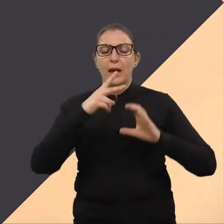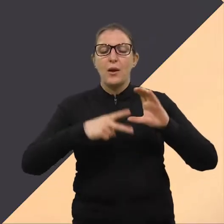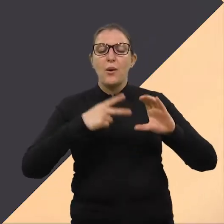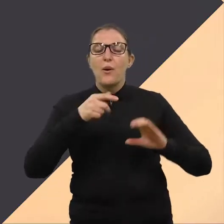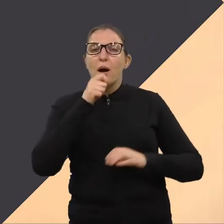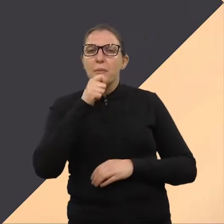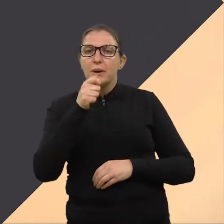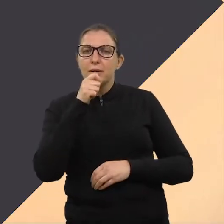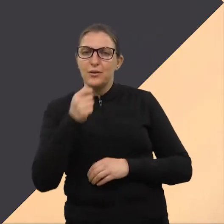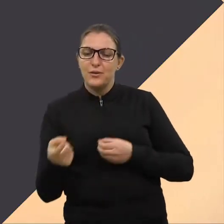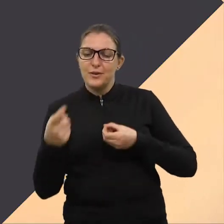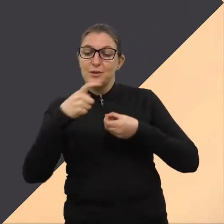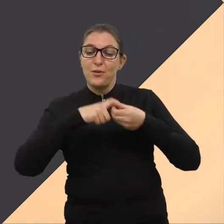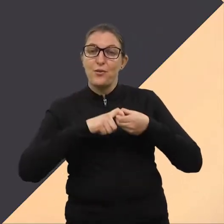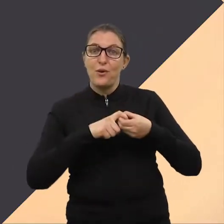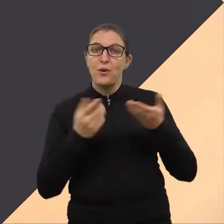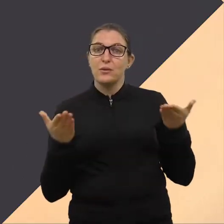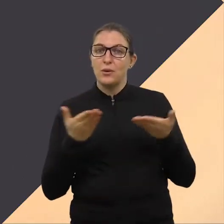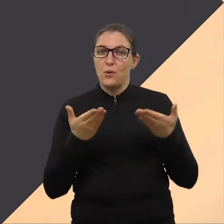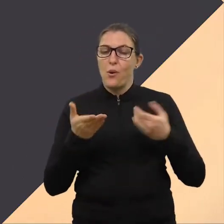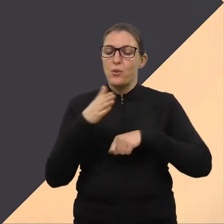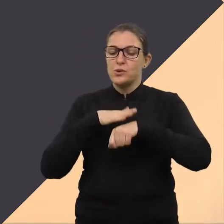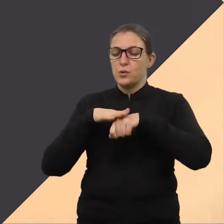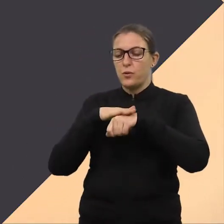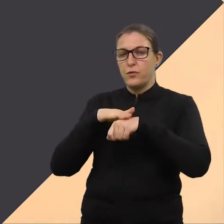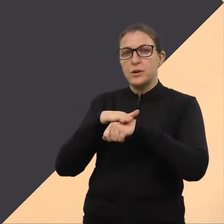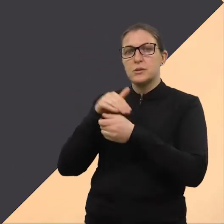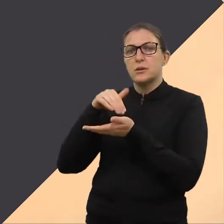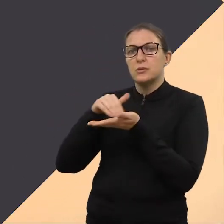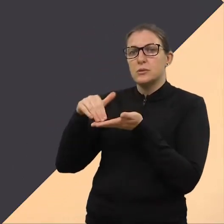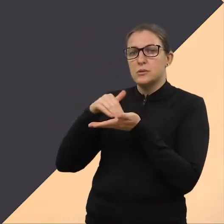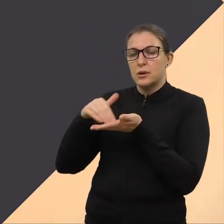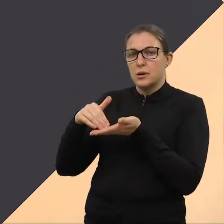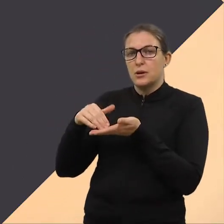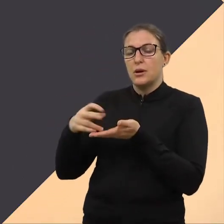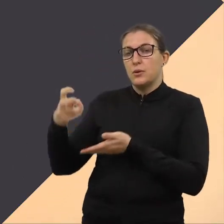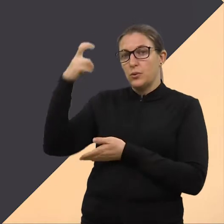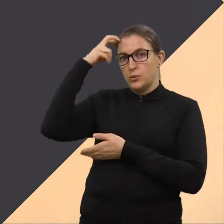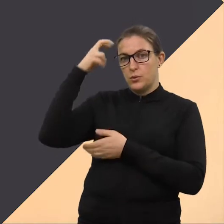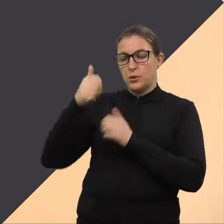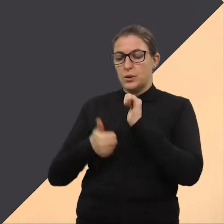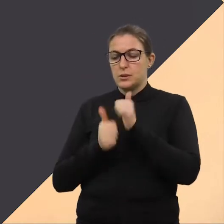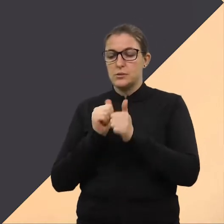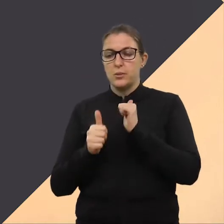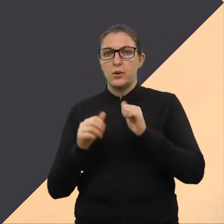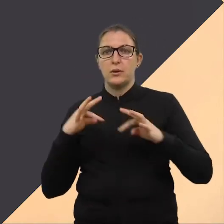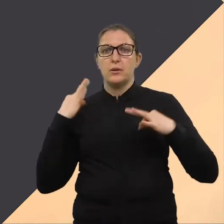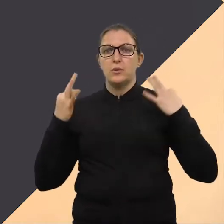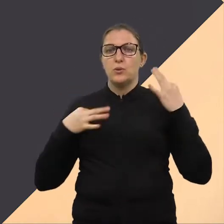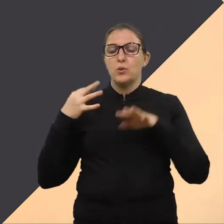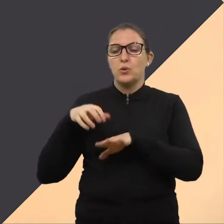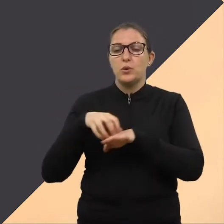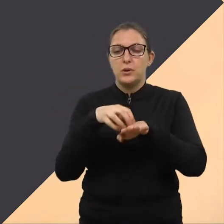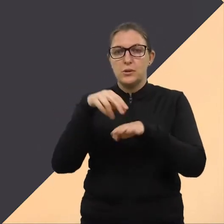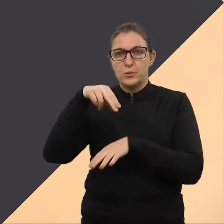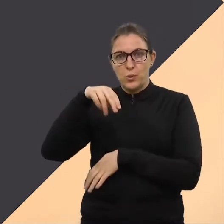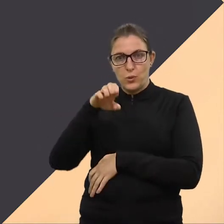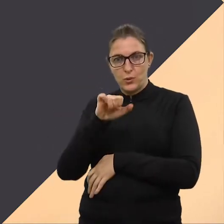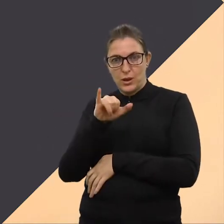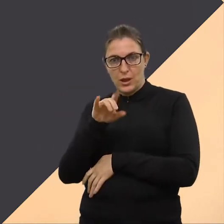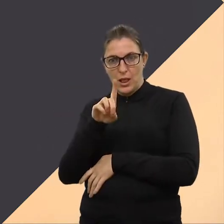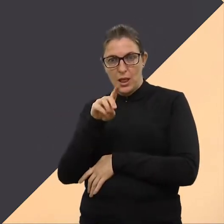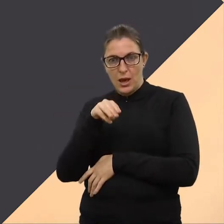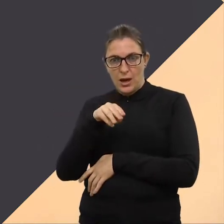O Câmara Entrevista está de volta e no programa de hoje estamos conversando com o secretário municipal de Cultura, Esporte e Turismo, Ney de Mar